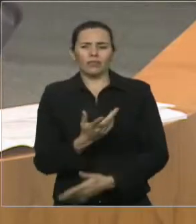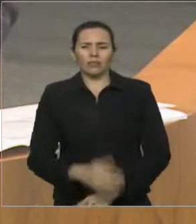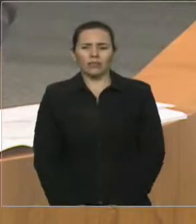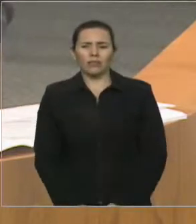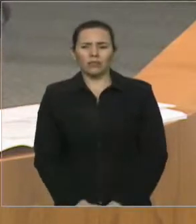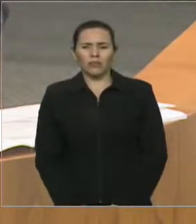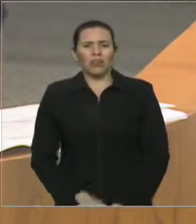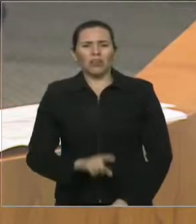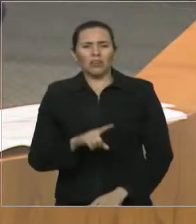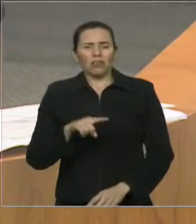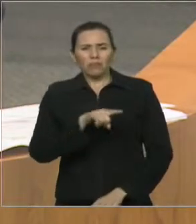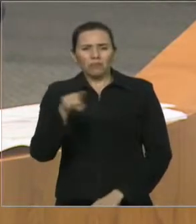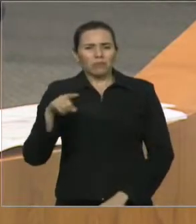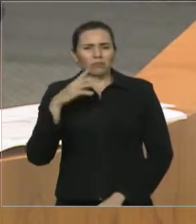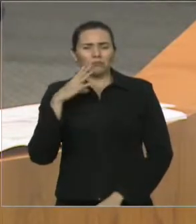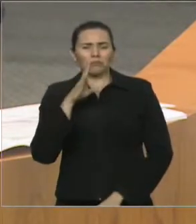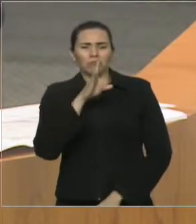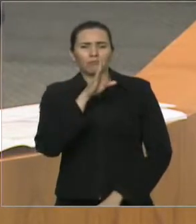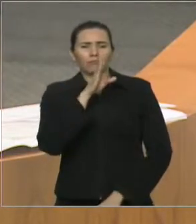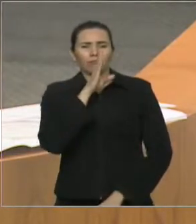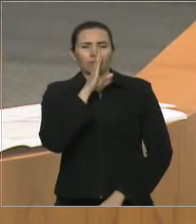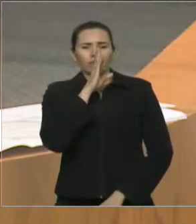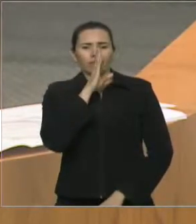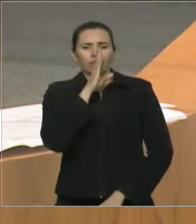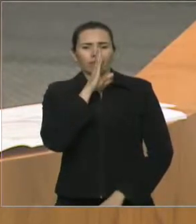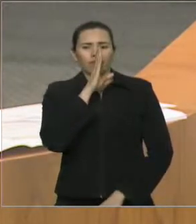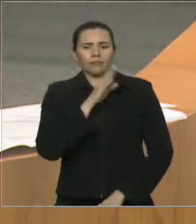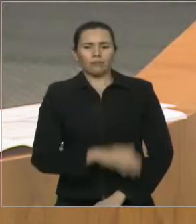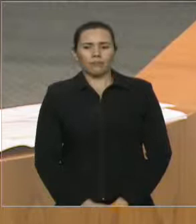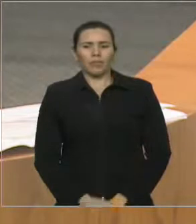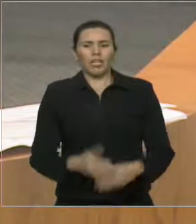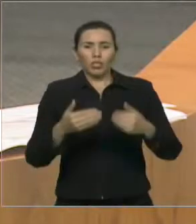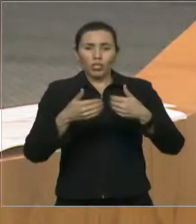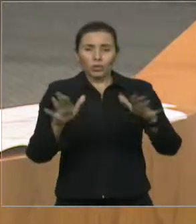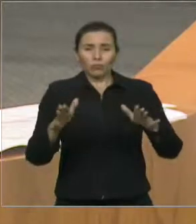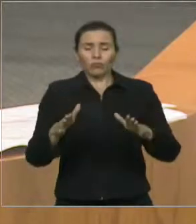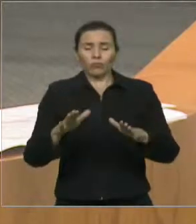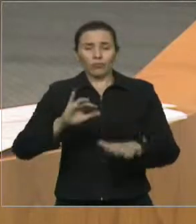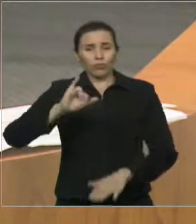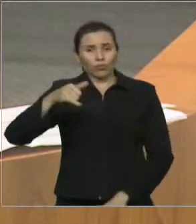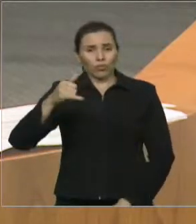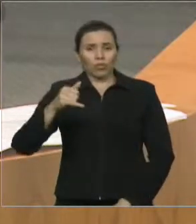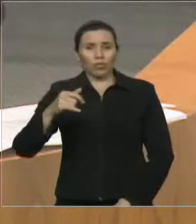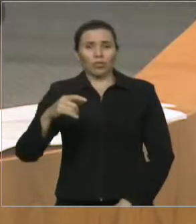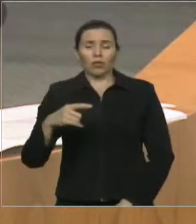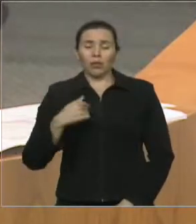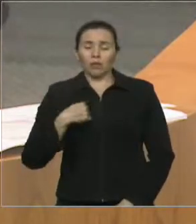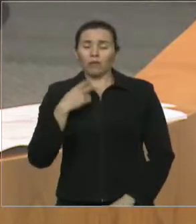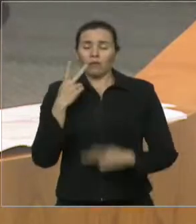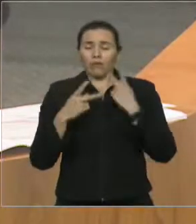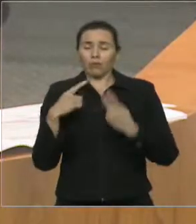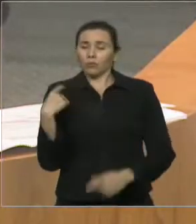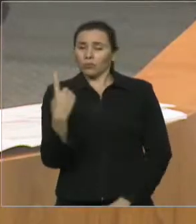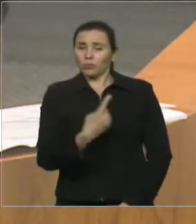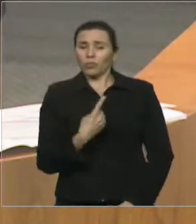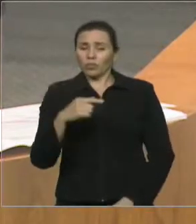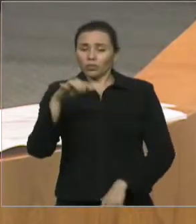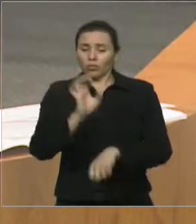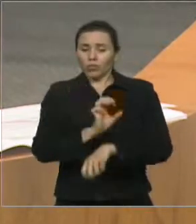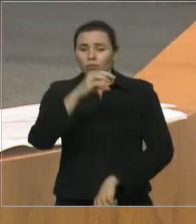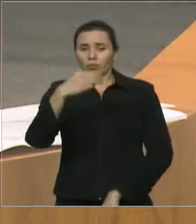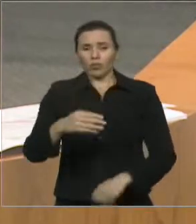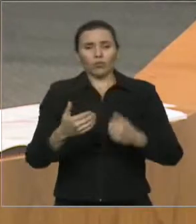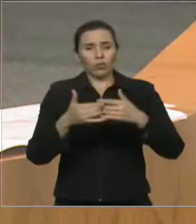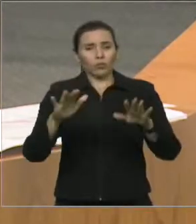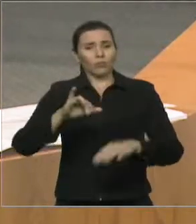diz nada. Nós inauguramos em janeiro, quando eu digo nós, o Estado do Maranhão, e aqui, continua aqui,